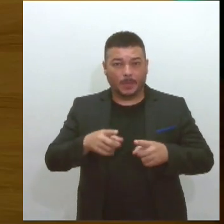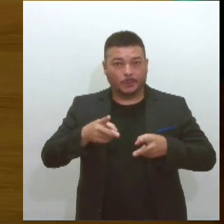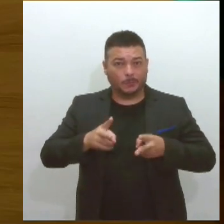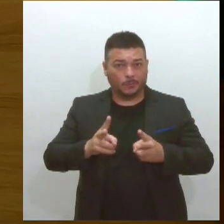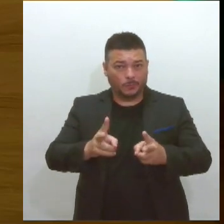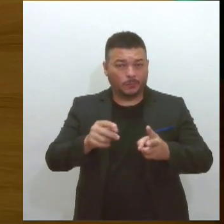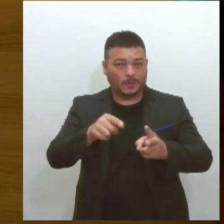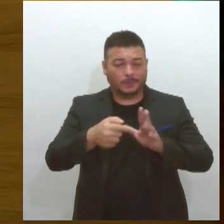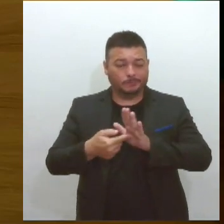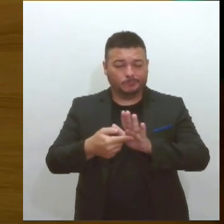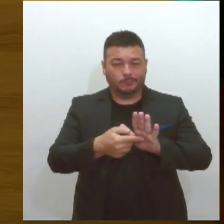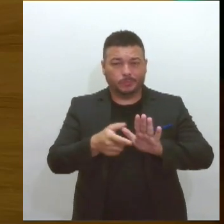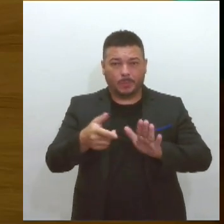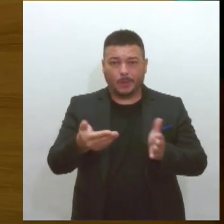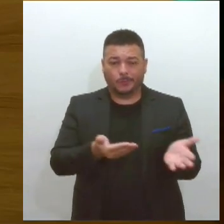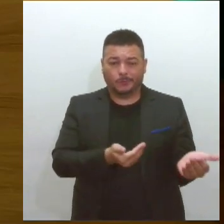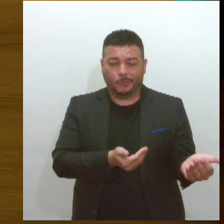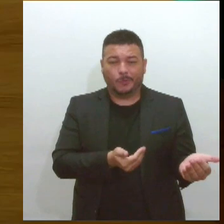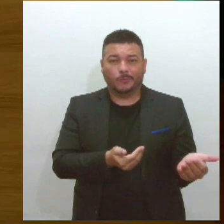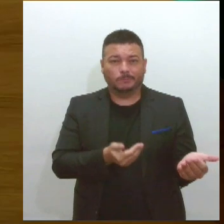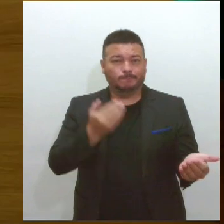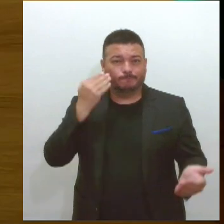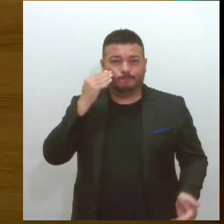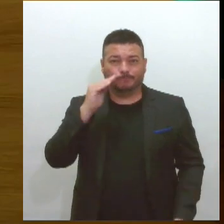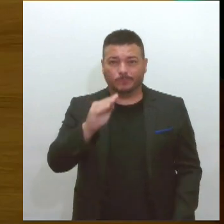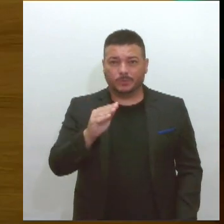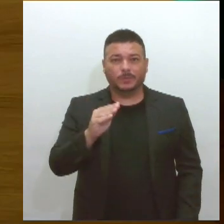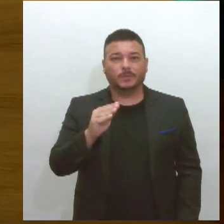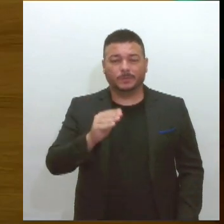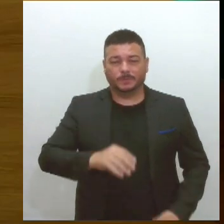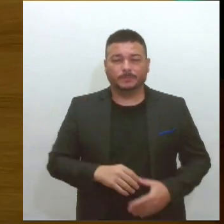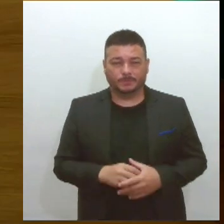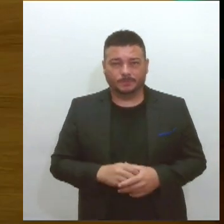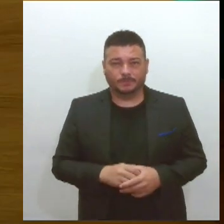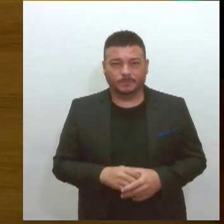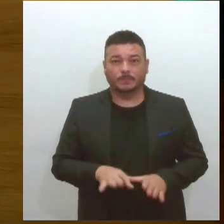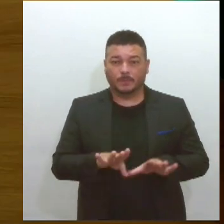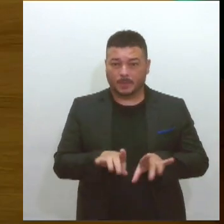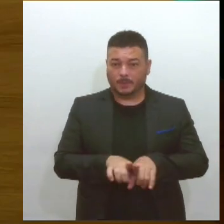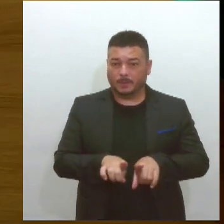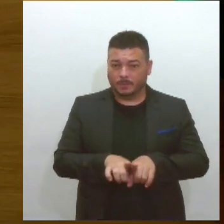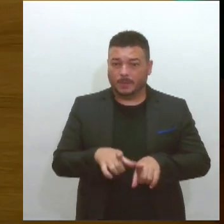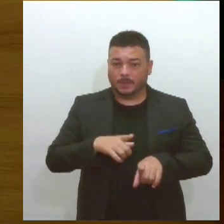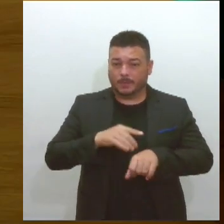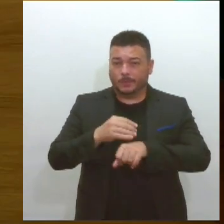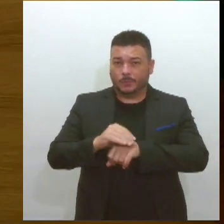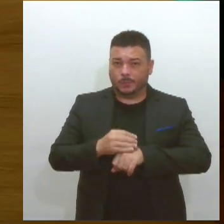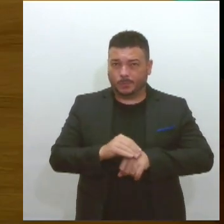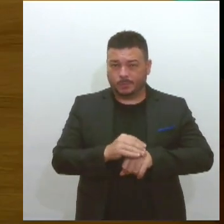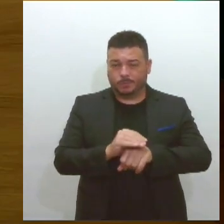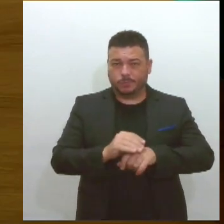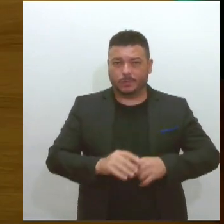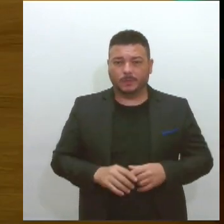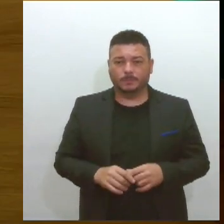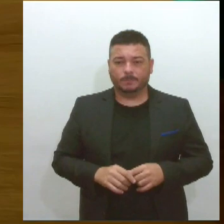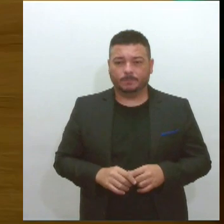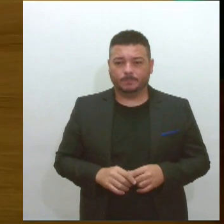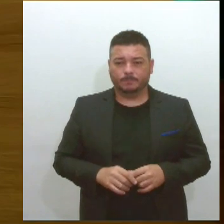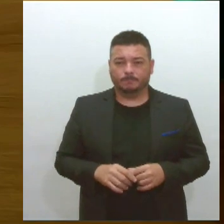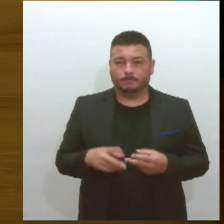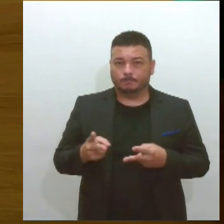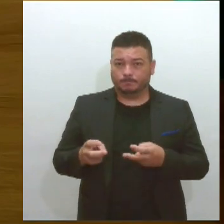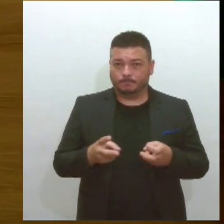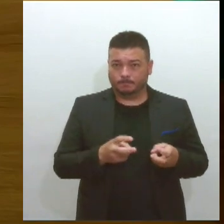para os jovens, principalmente de forma escondida, vamos dizer assim, não é mais tão dado pelo cuidador com antigamente. A gente se depara com as drogas